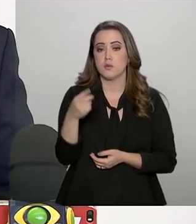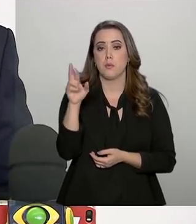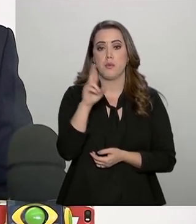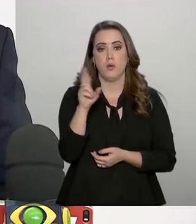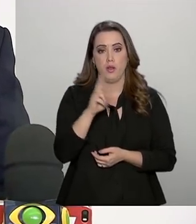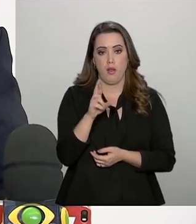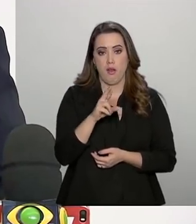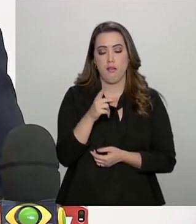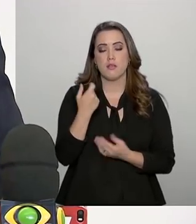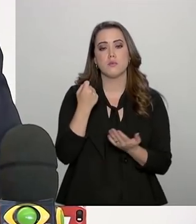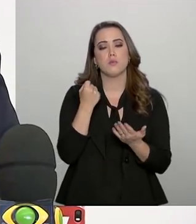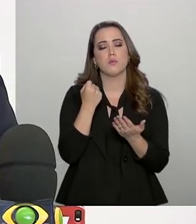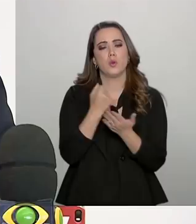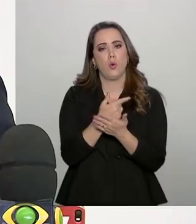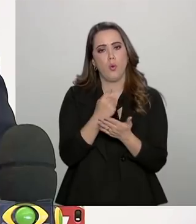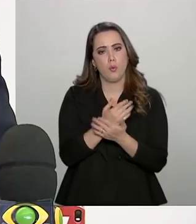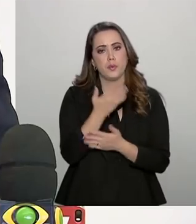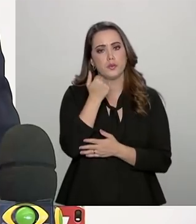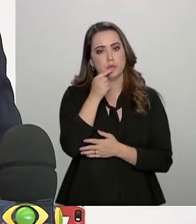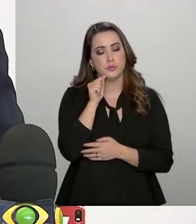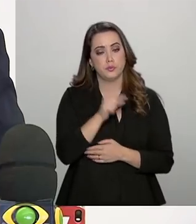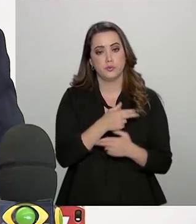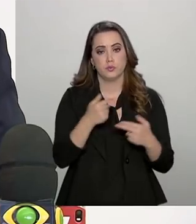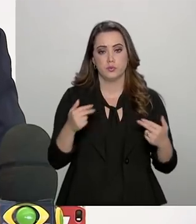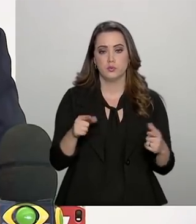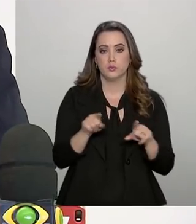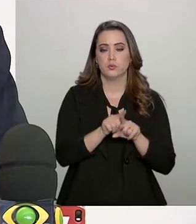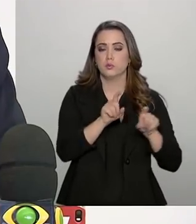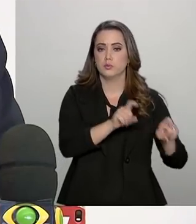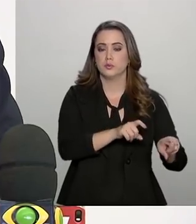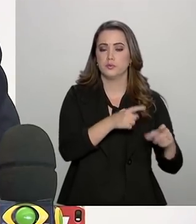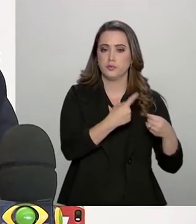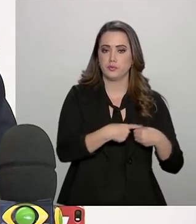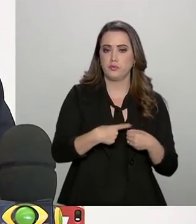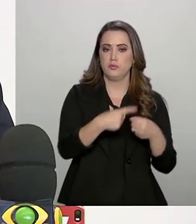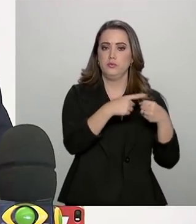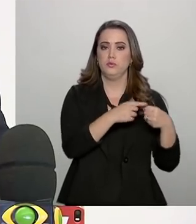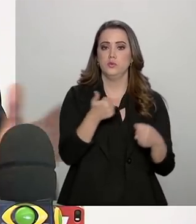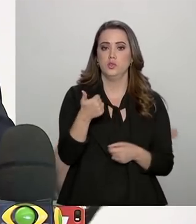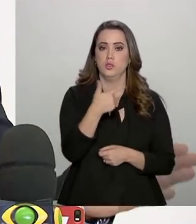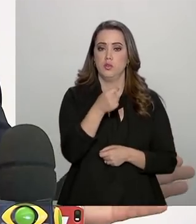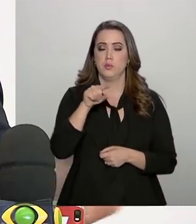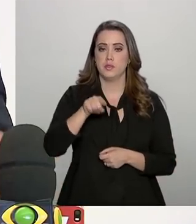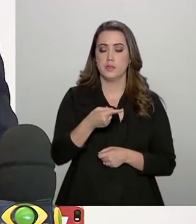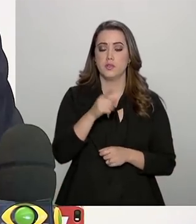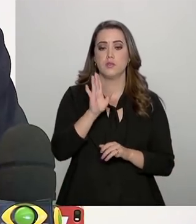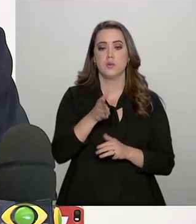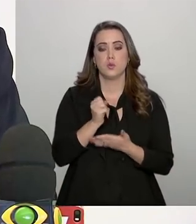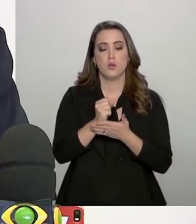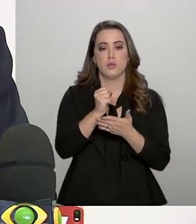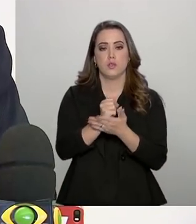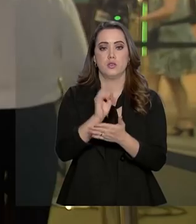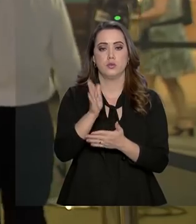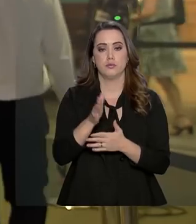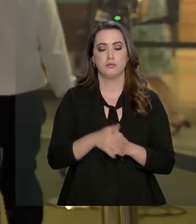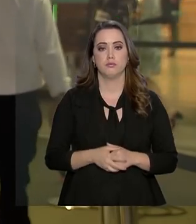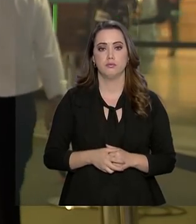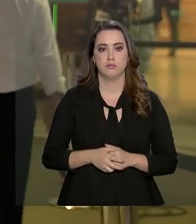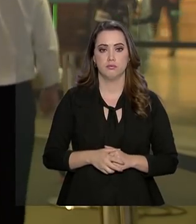execução do programa de aquisição alimentar no município, além de R 120 mil já disponíveis.